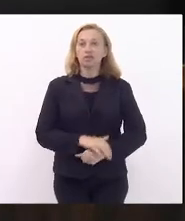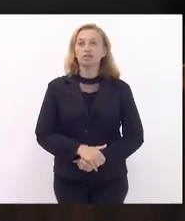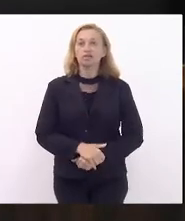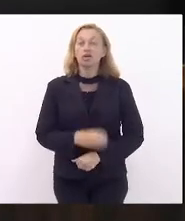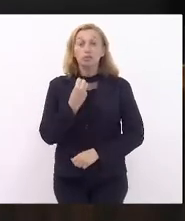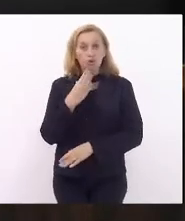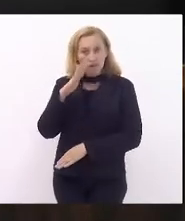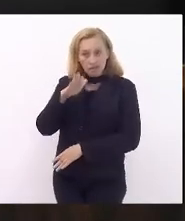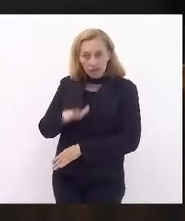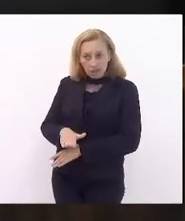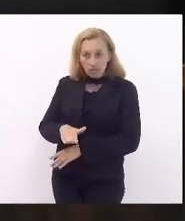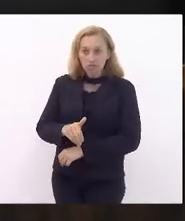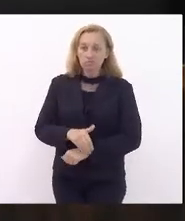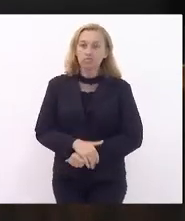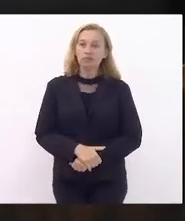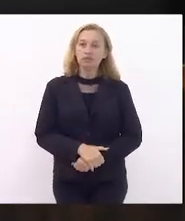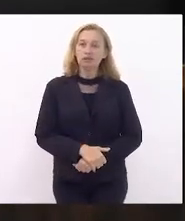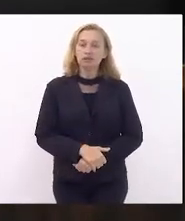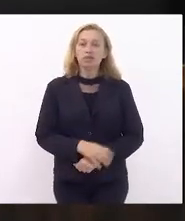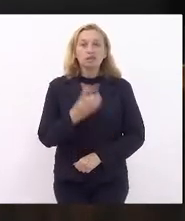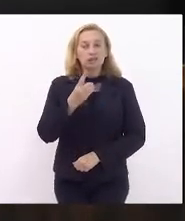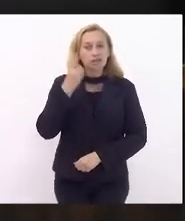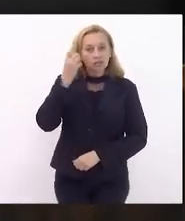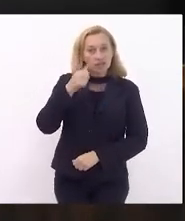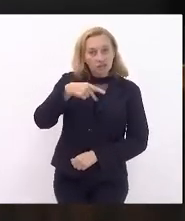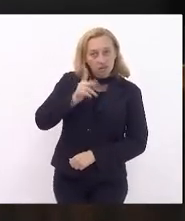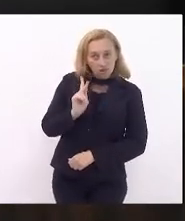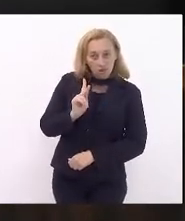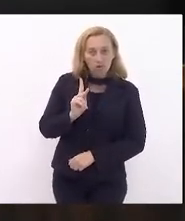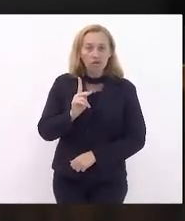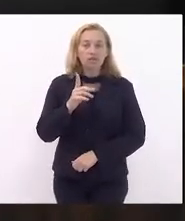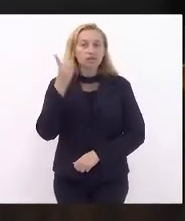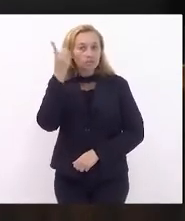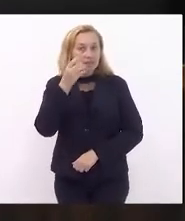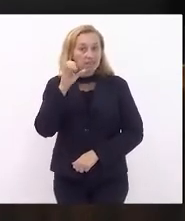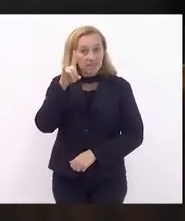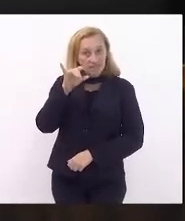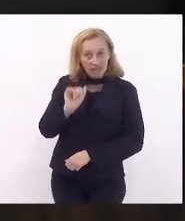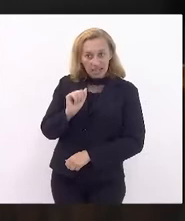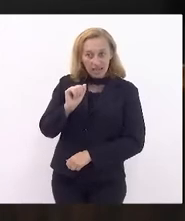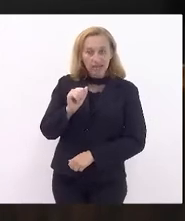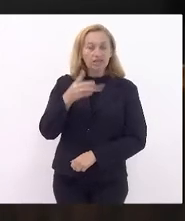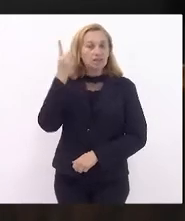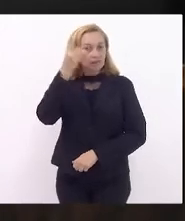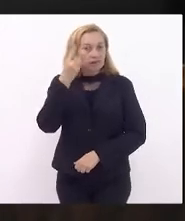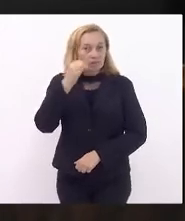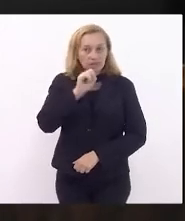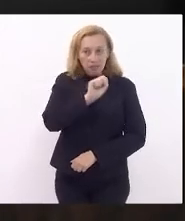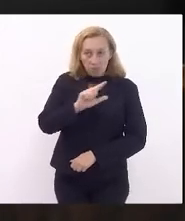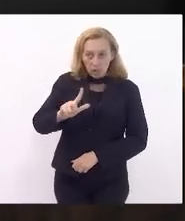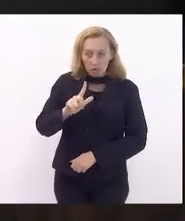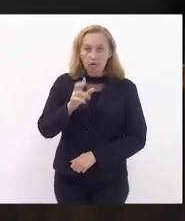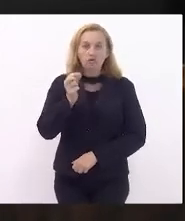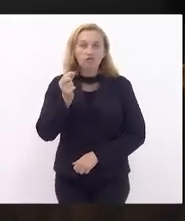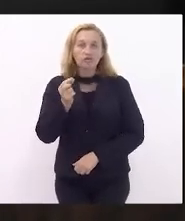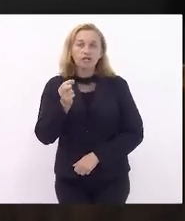Boa tarde, deputado Kino Ploque, deputado Célia, deputado Samuel, Ratinho,